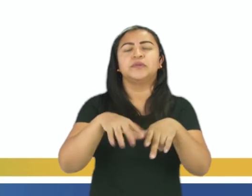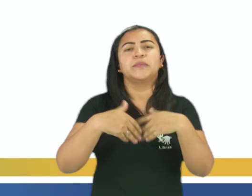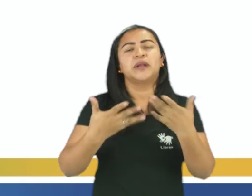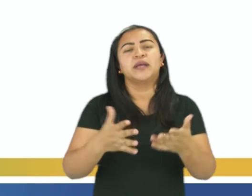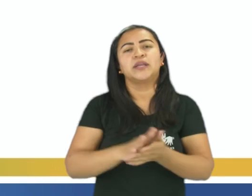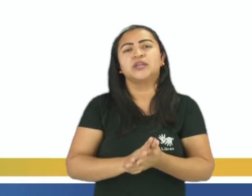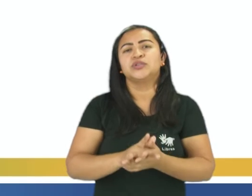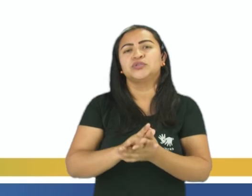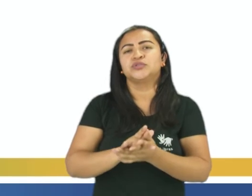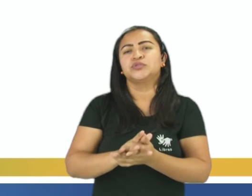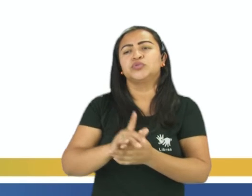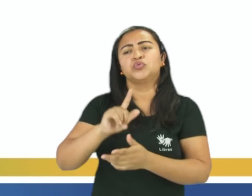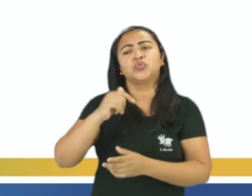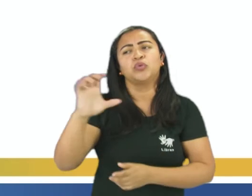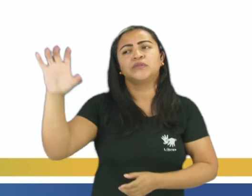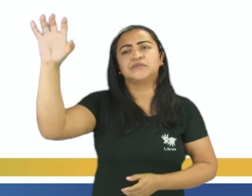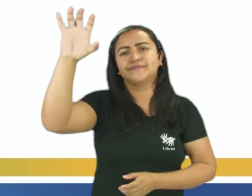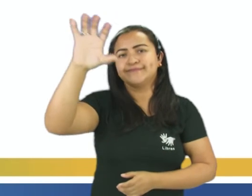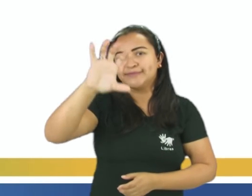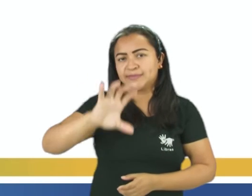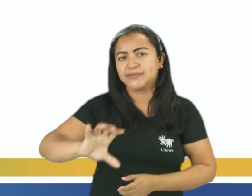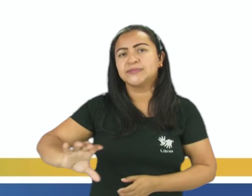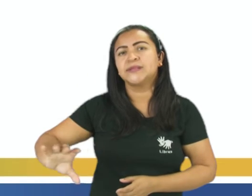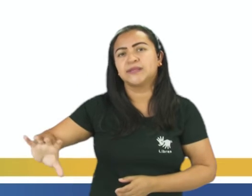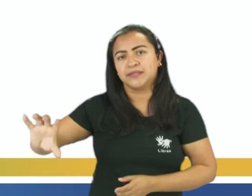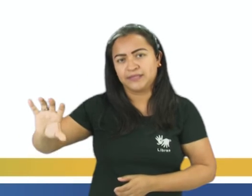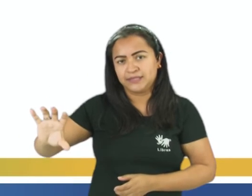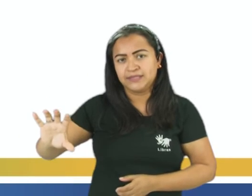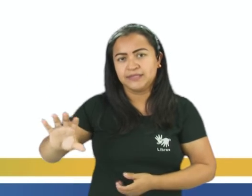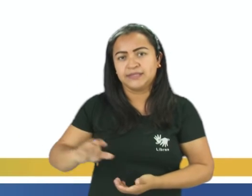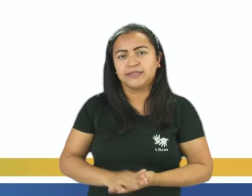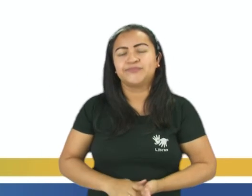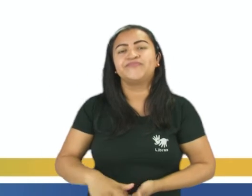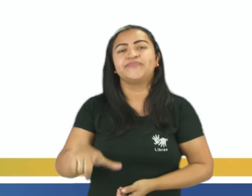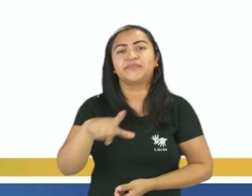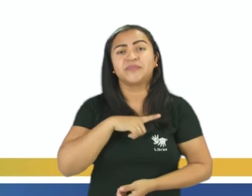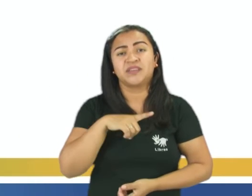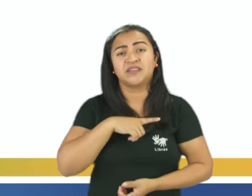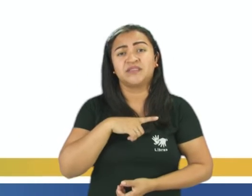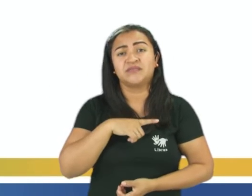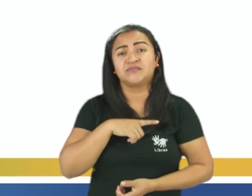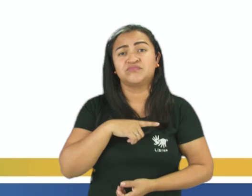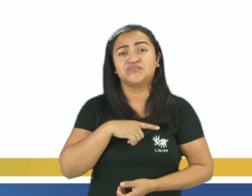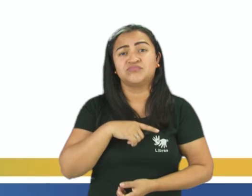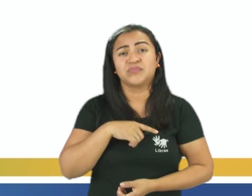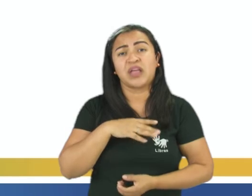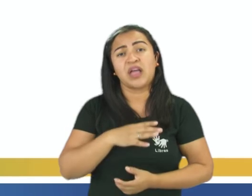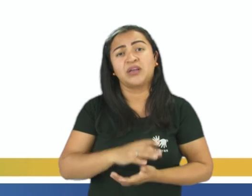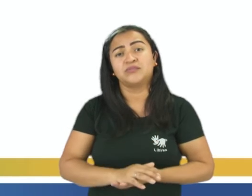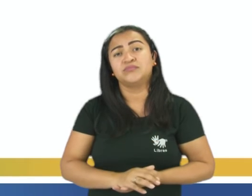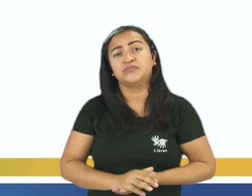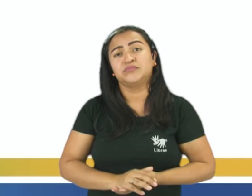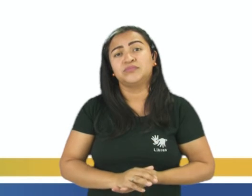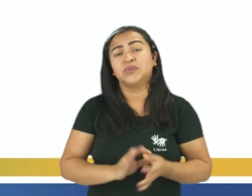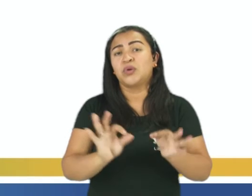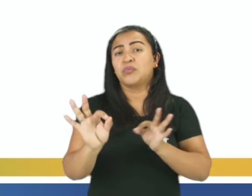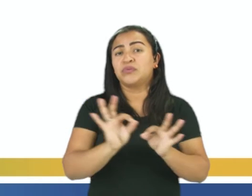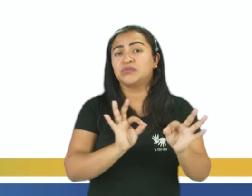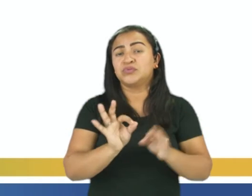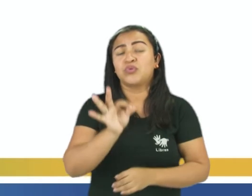as nossas, as capitais e os nossos interiores tenham, tá, pelo menos esse plano, tá,